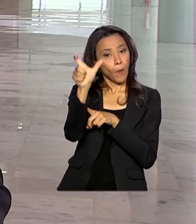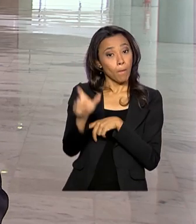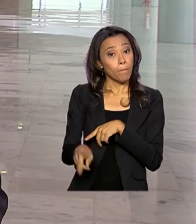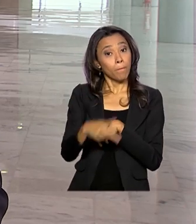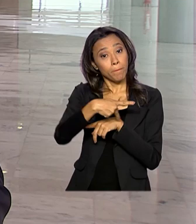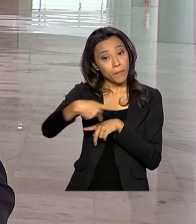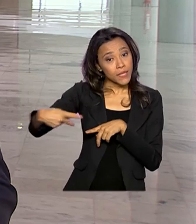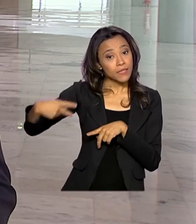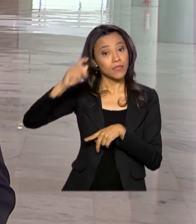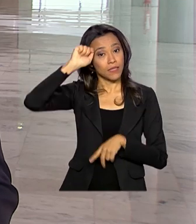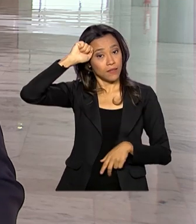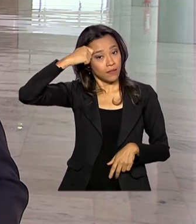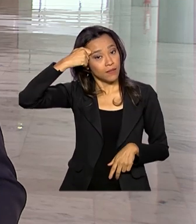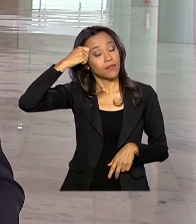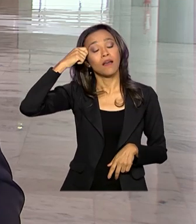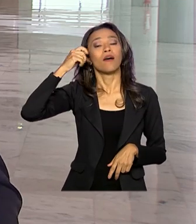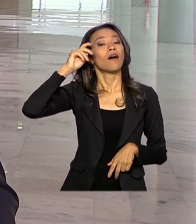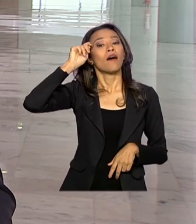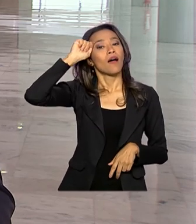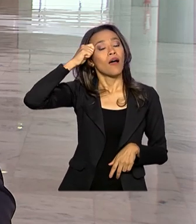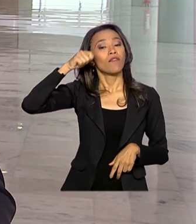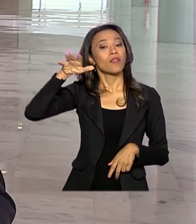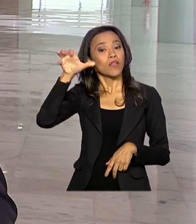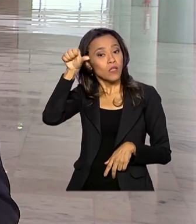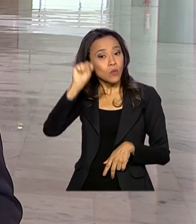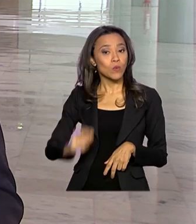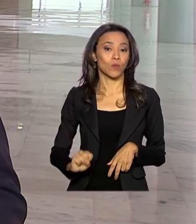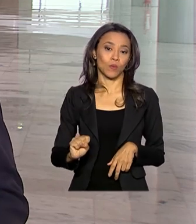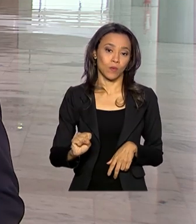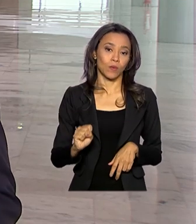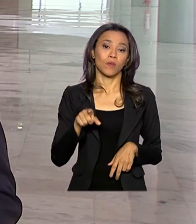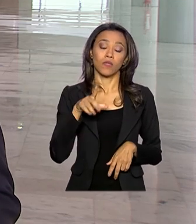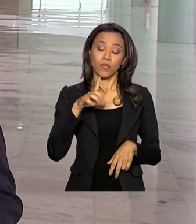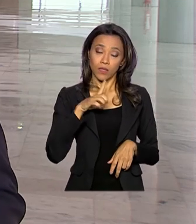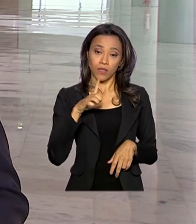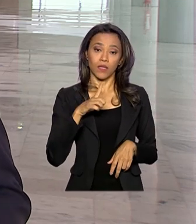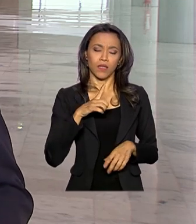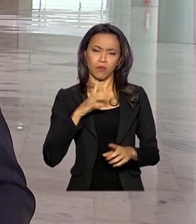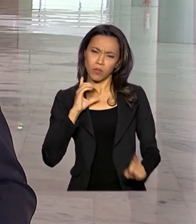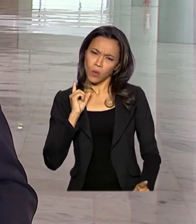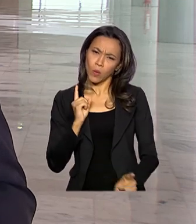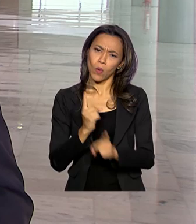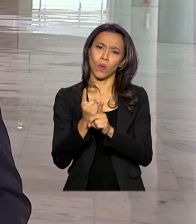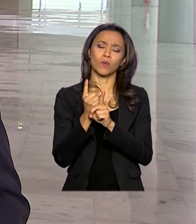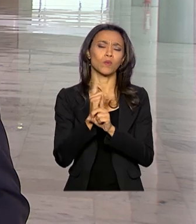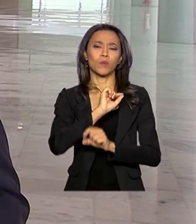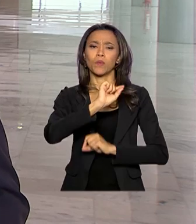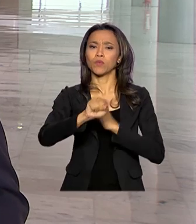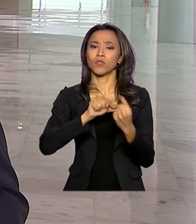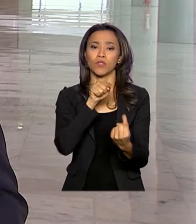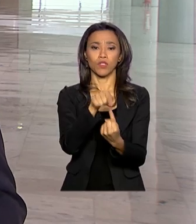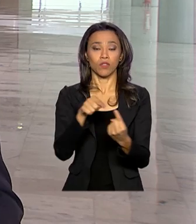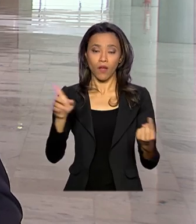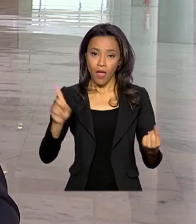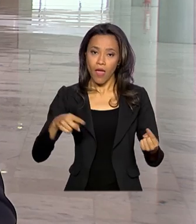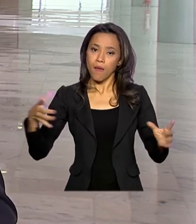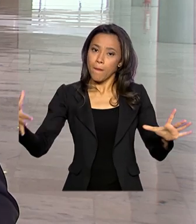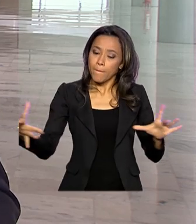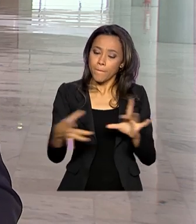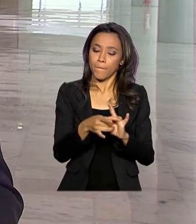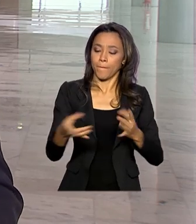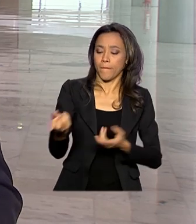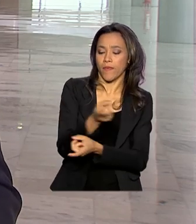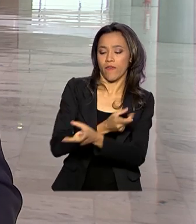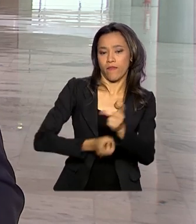do Sul, Sirio Ramaphosa. E um dos objetivos desse encontro com o presidente Jair Bolsonaro é ampliar as relações comerciais entre